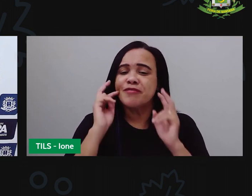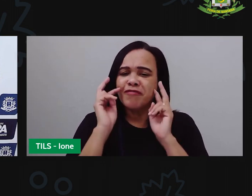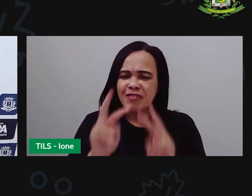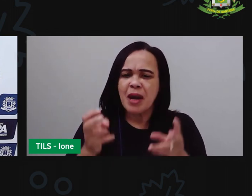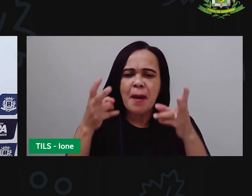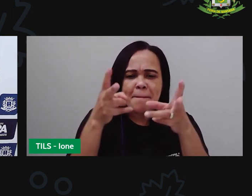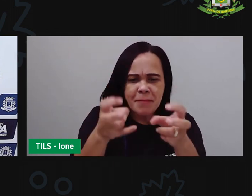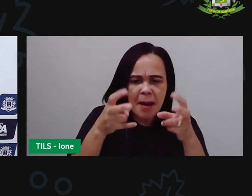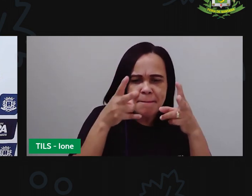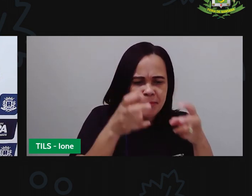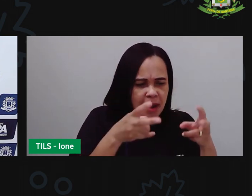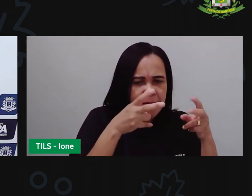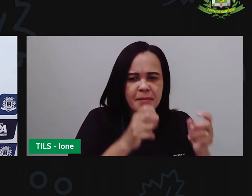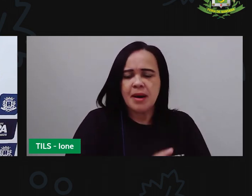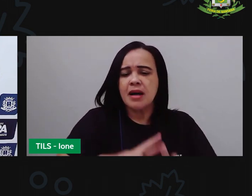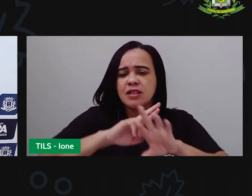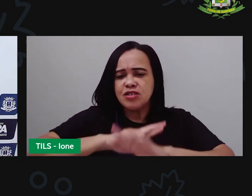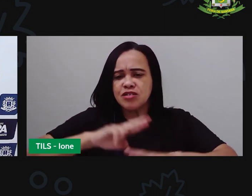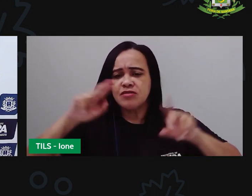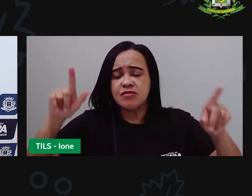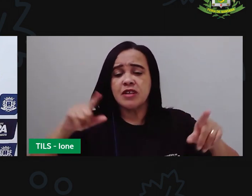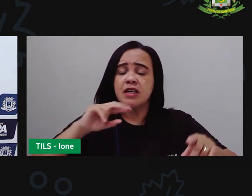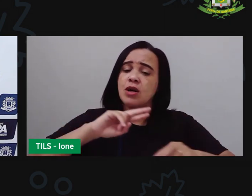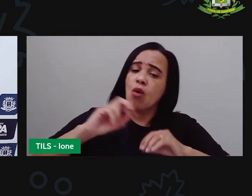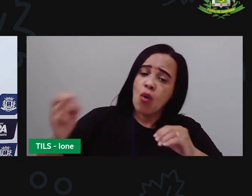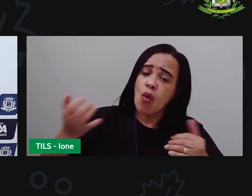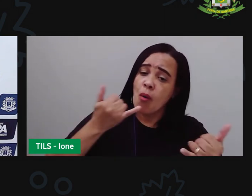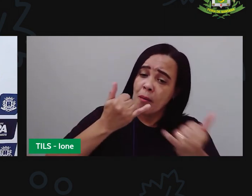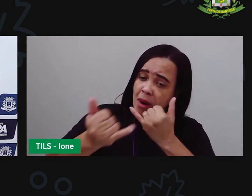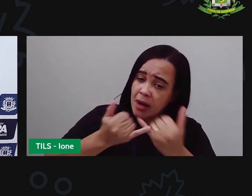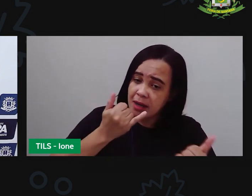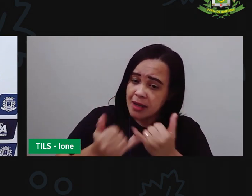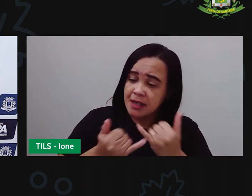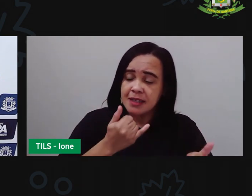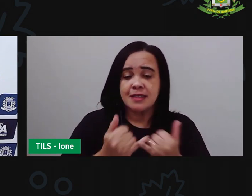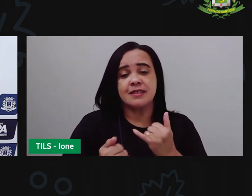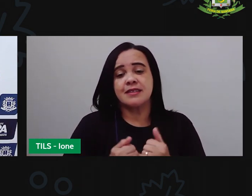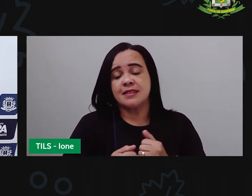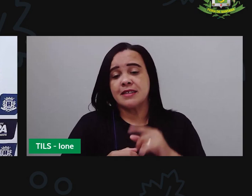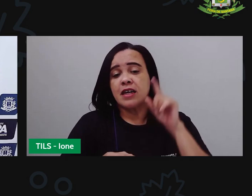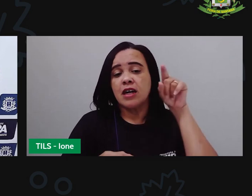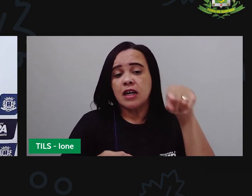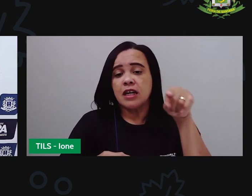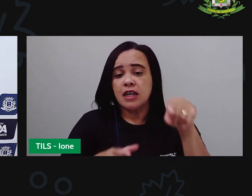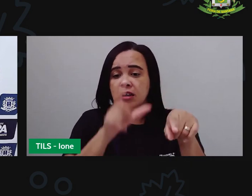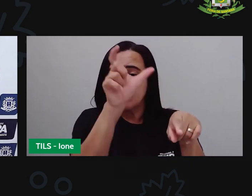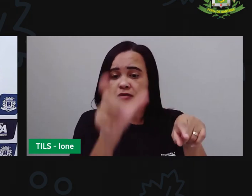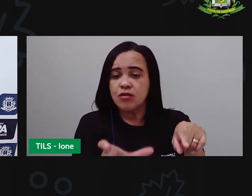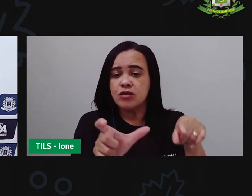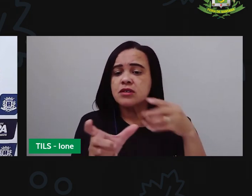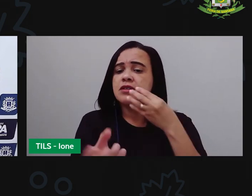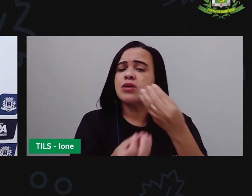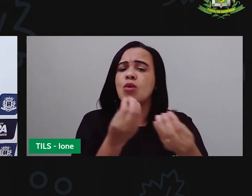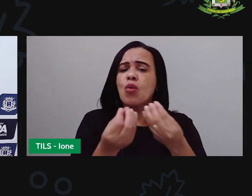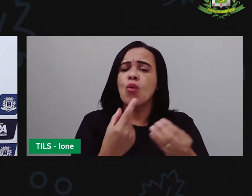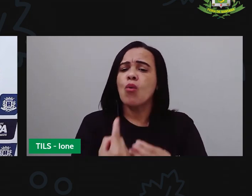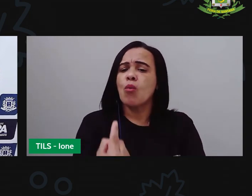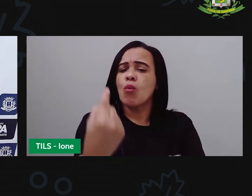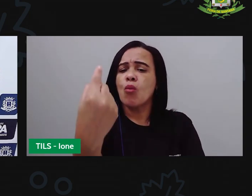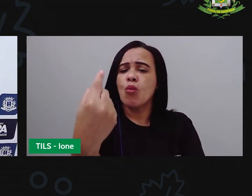e o que é tem de diferente identificando quem é que você é no meio disso tudo o que é que te torna único